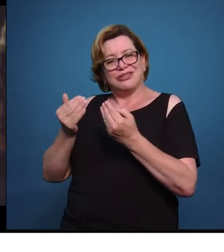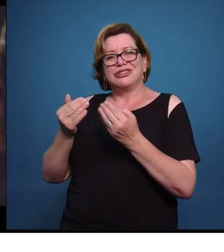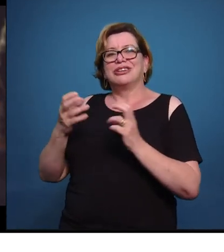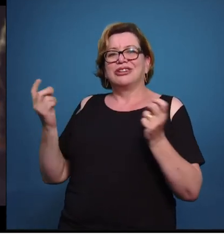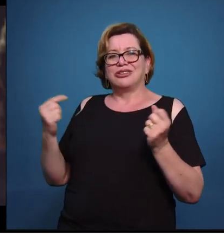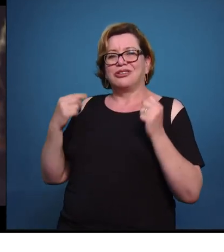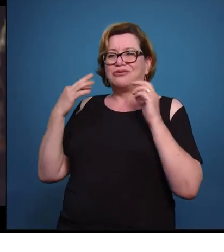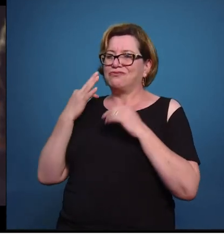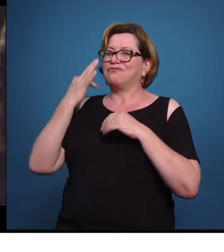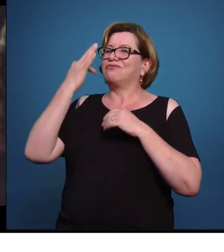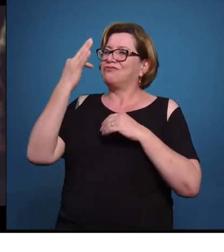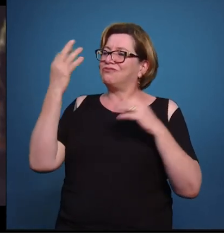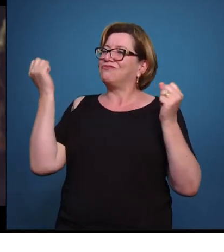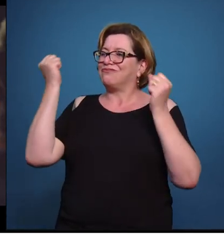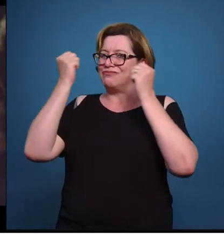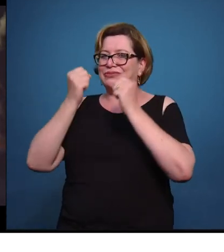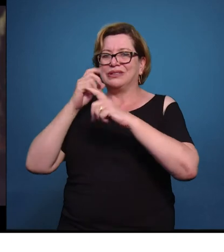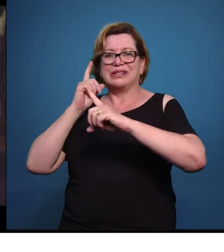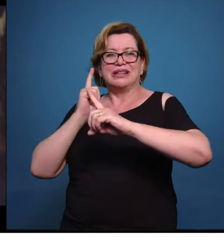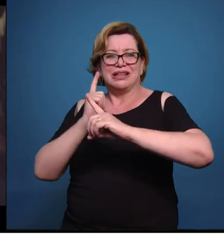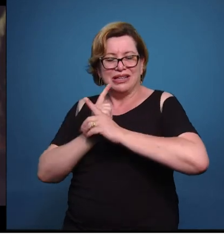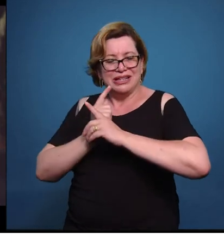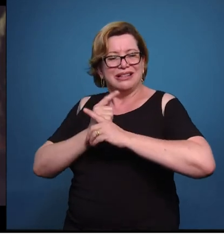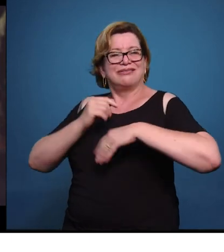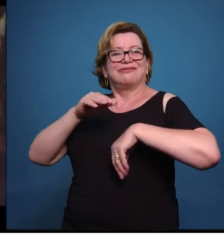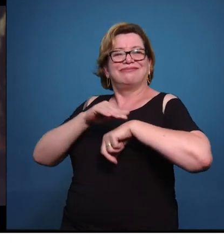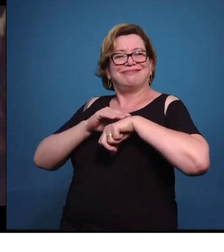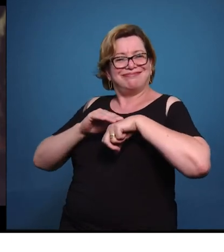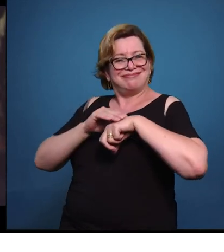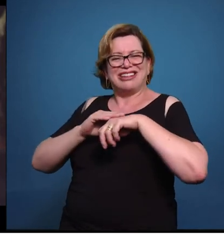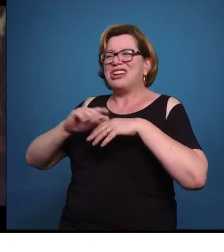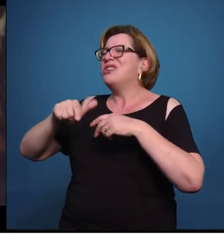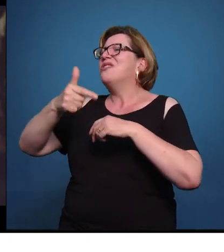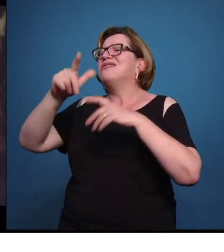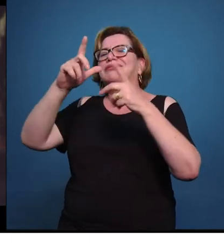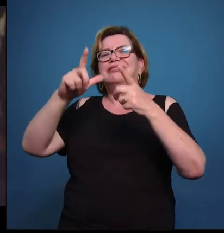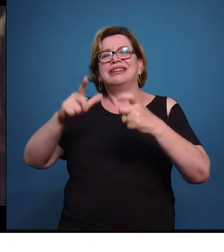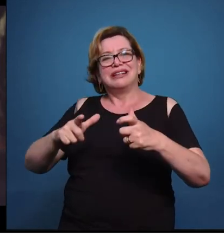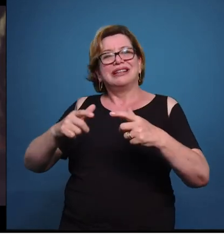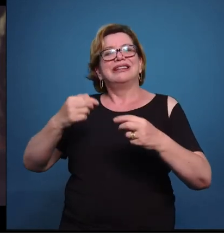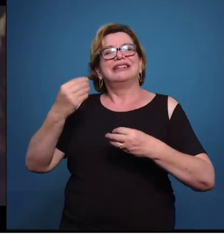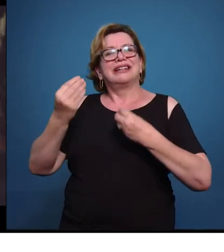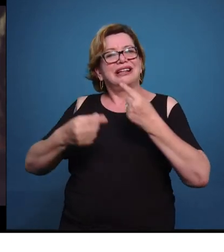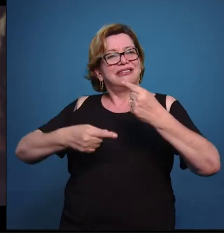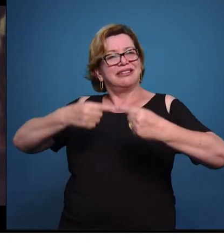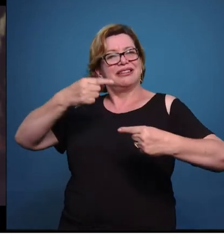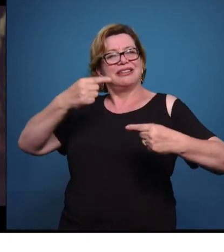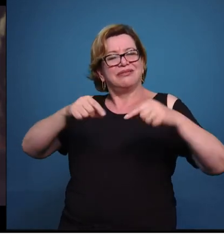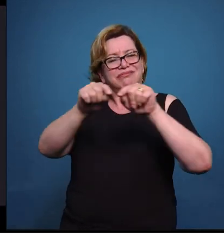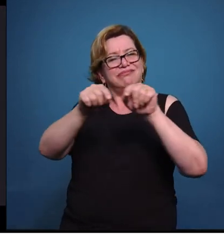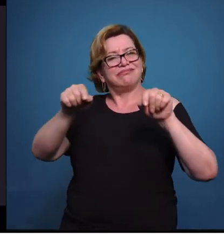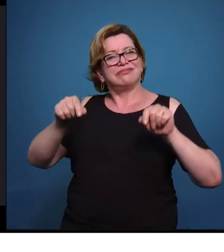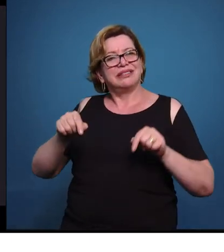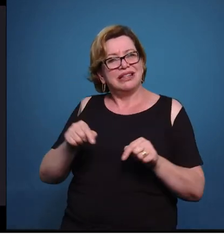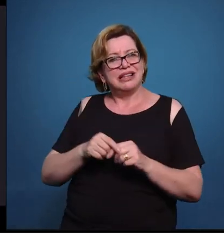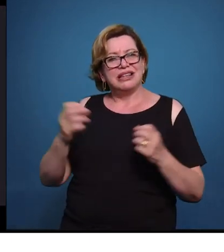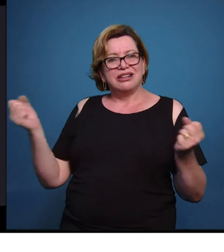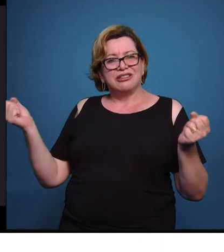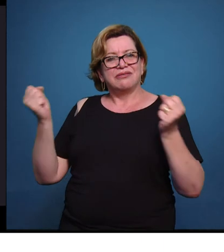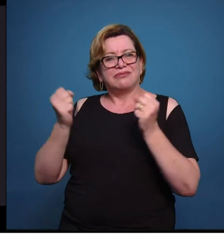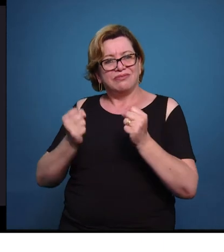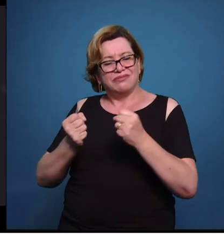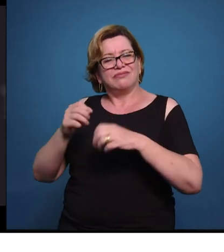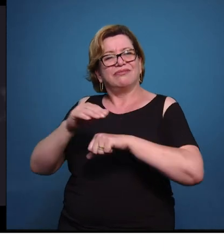que nós possamos nos encontrar em outros ambientes, de repente, aqui, nos corredores, em outros espaços, ou até mesmo em algum debate em sala de aula, para que possamos